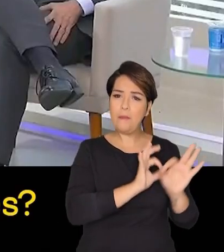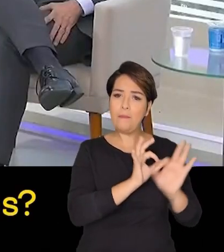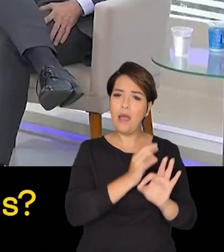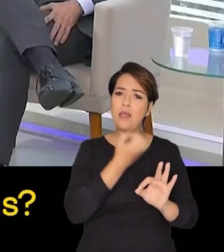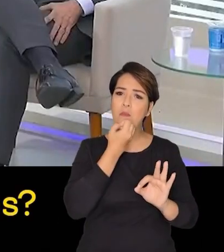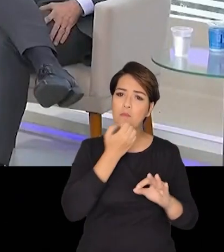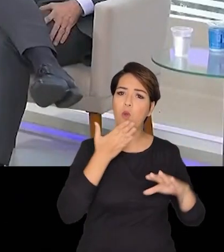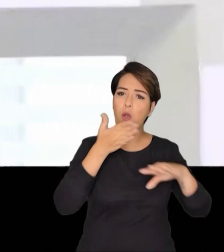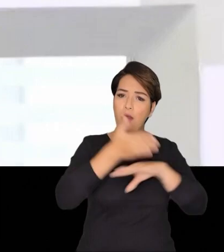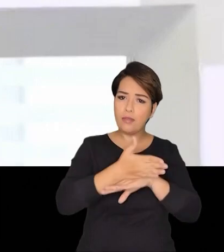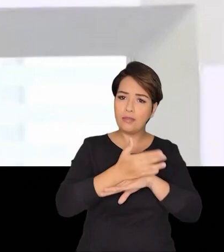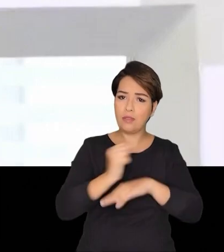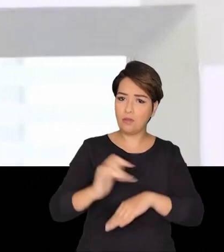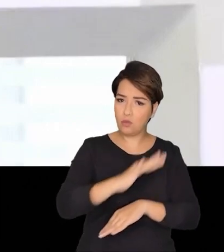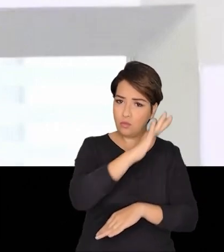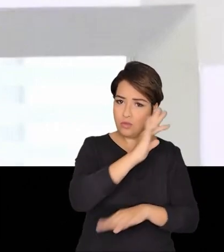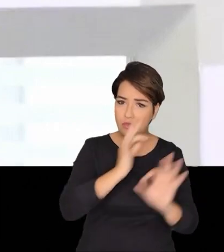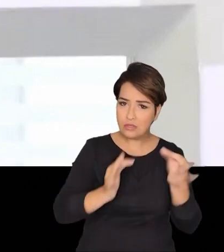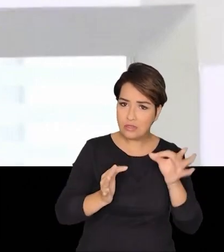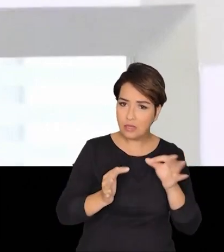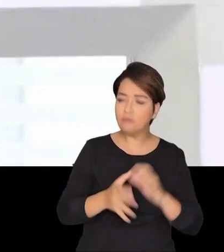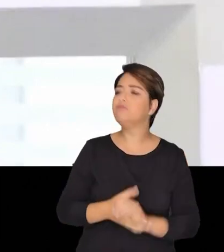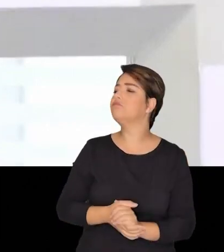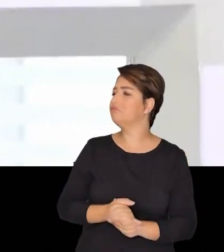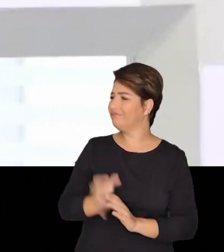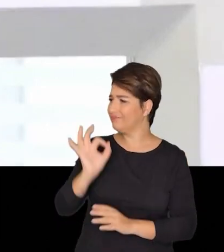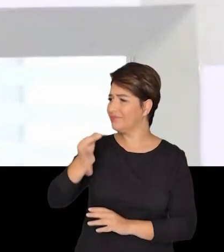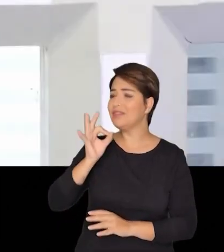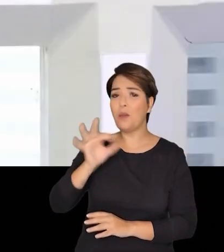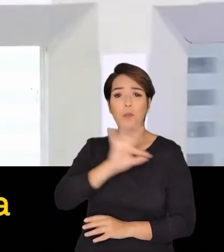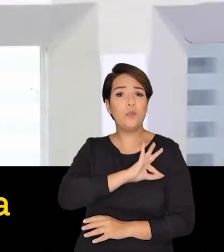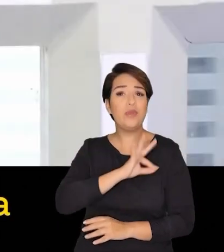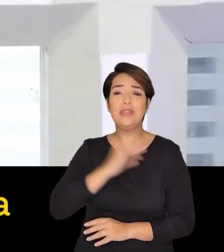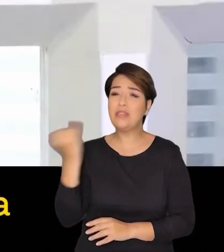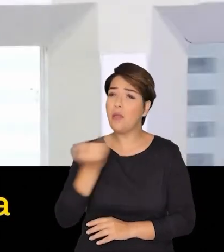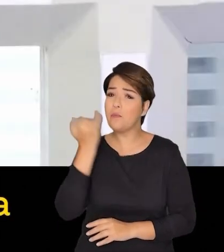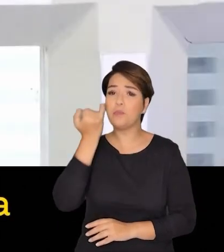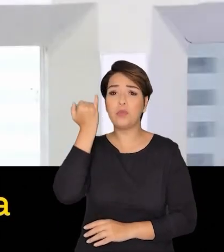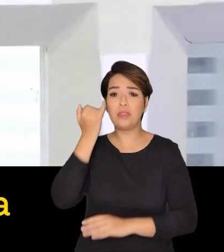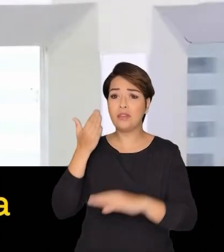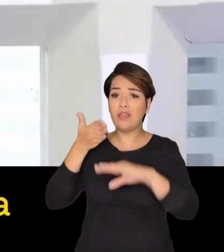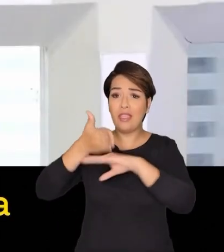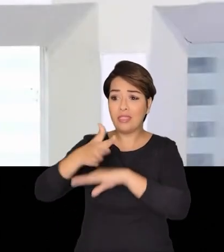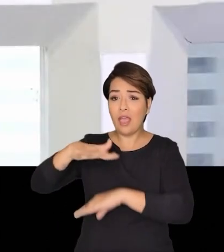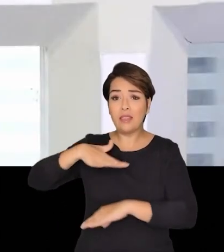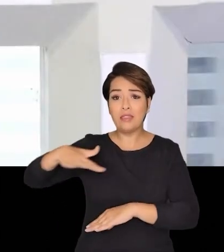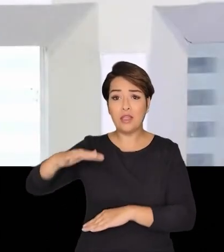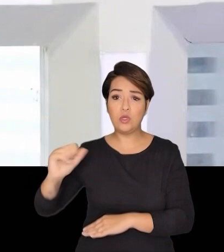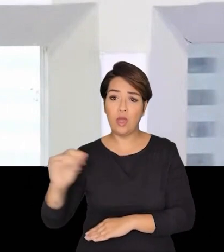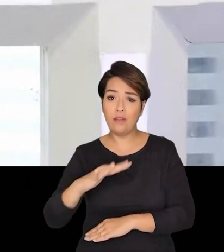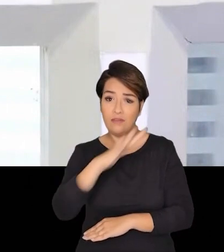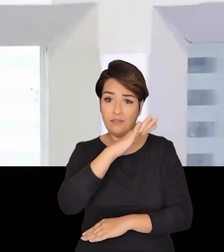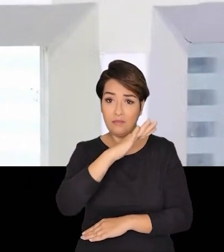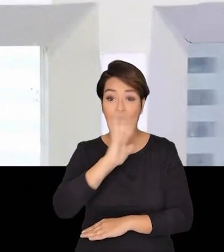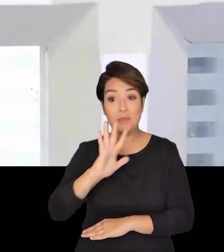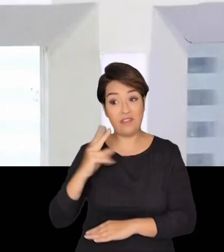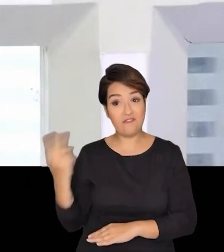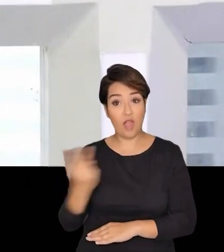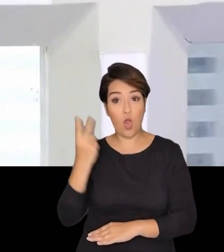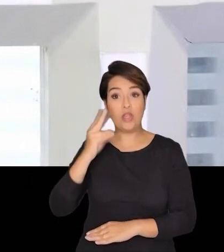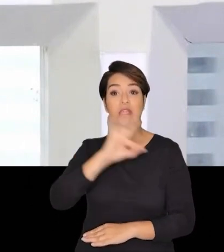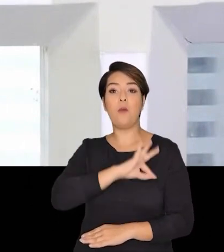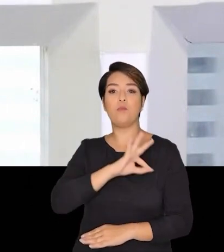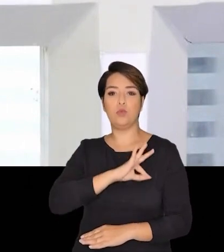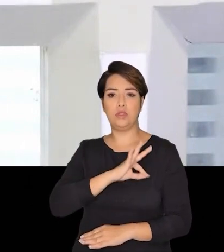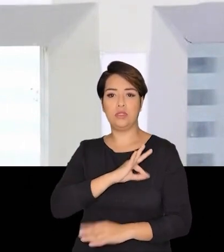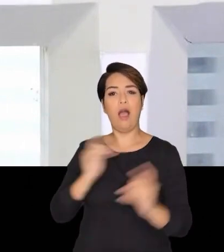nas comunidades? tem que ser nós temos que retomar território a polícia é fundamental para a mudança que eu quero no Rio de Janeiro agora a